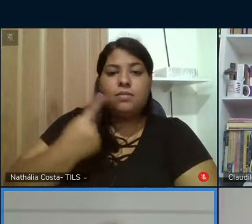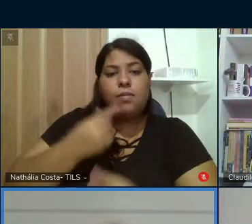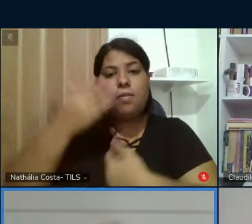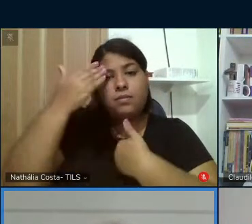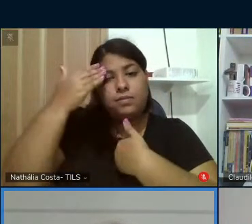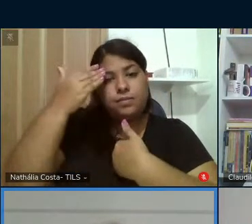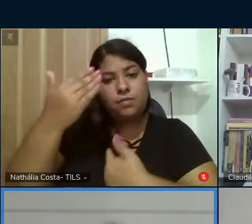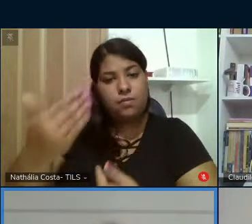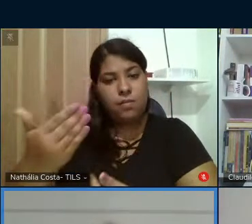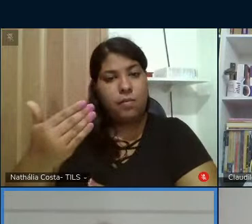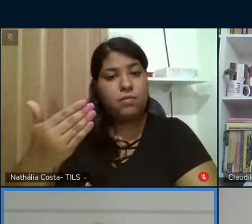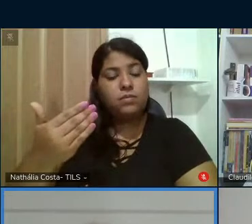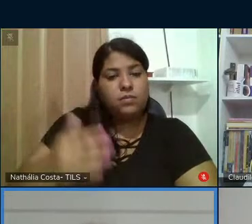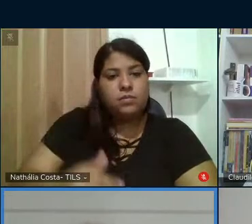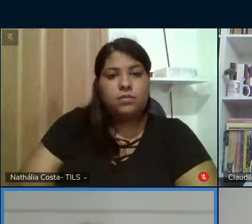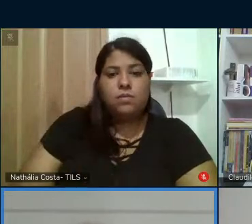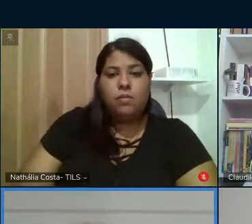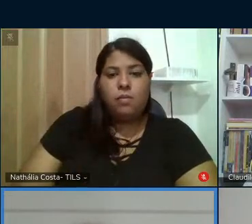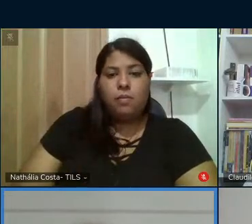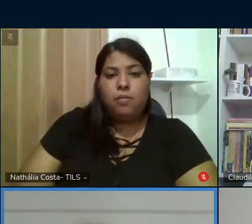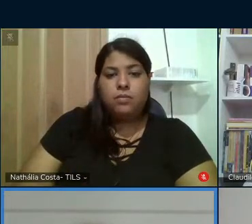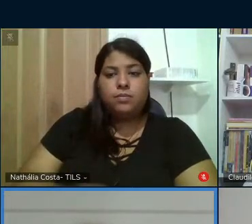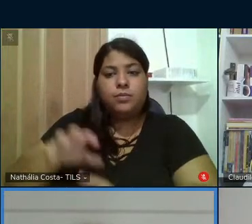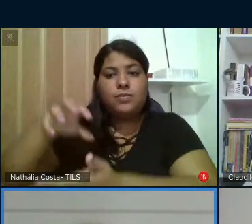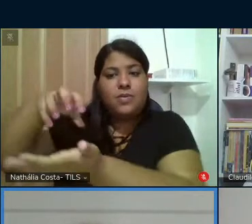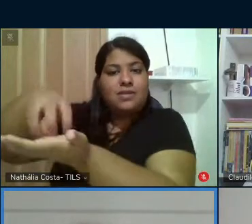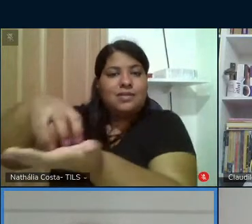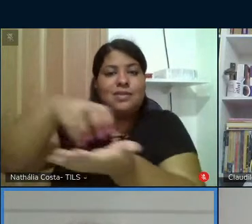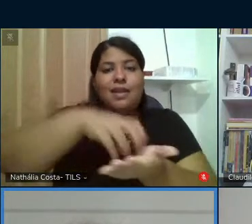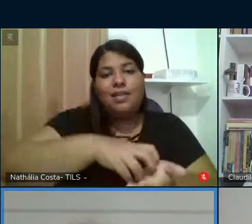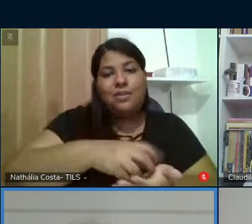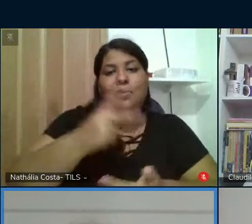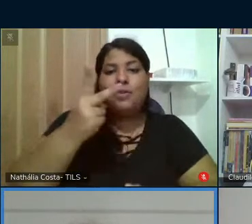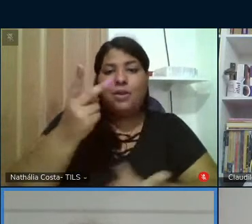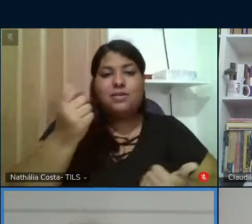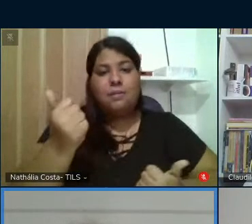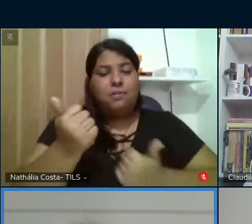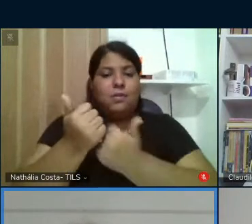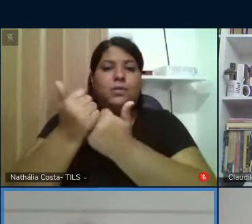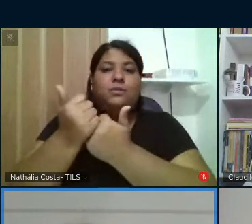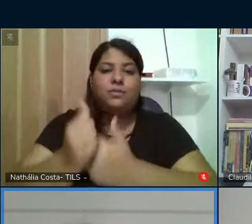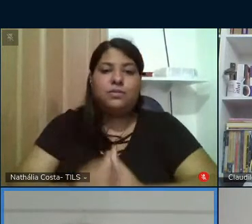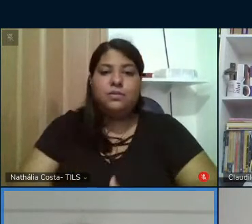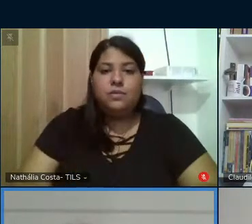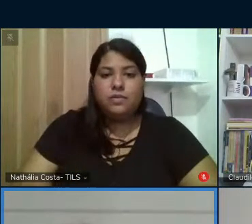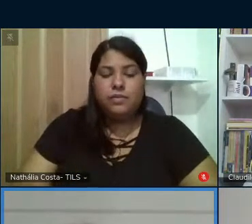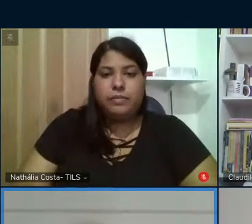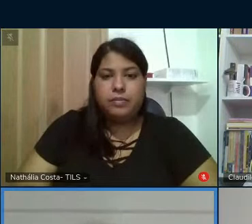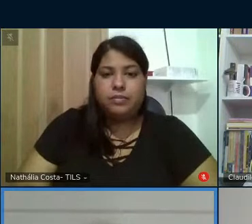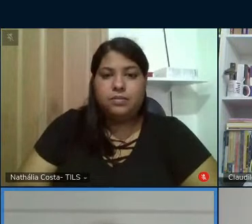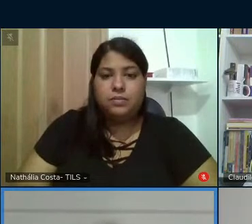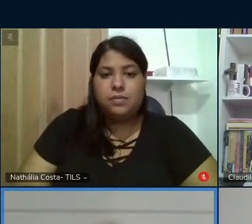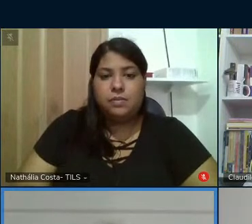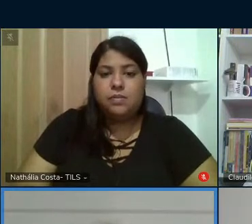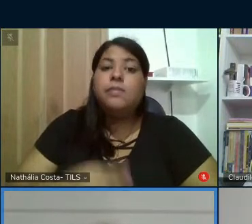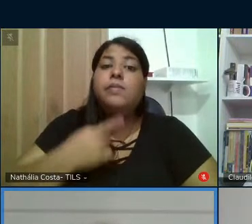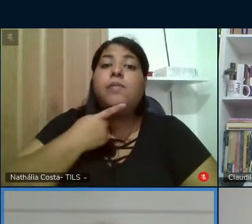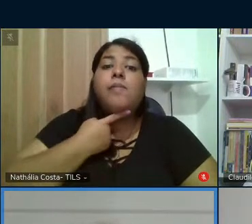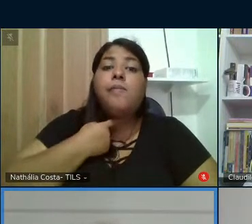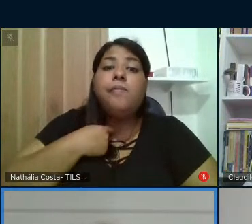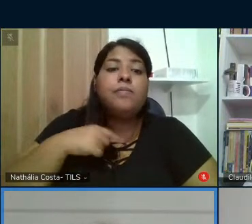vão a esses dois setores que apoiaram né e desejar